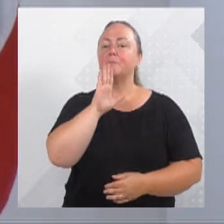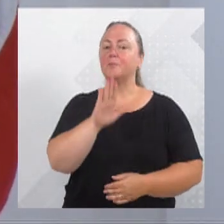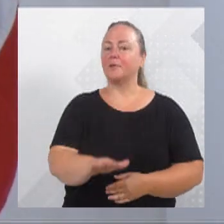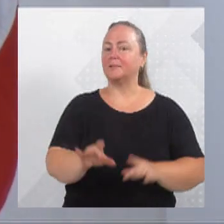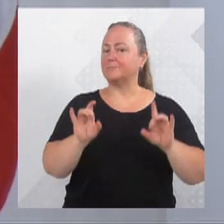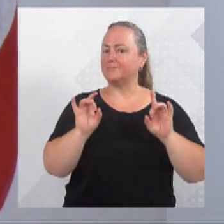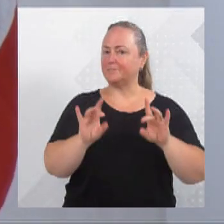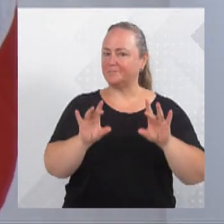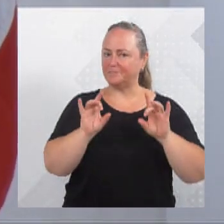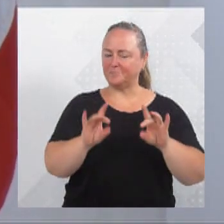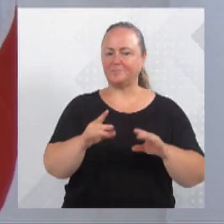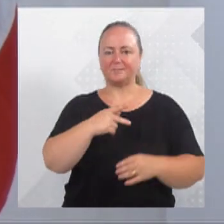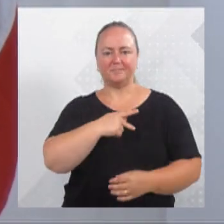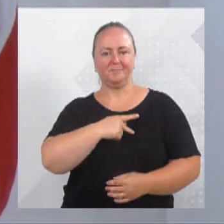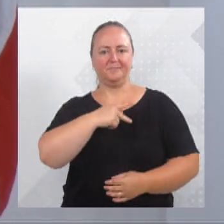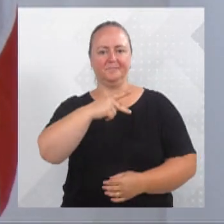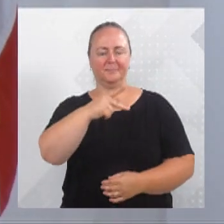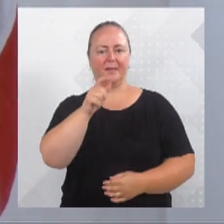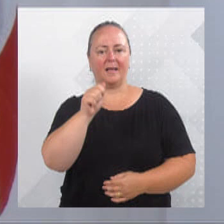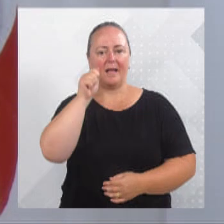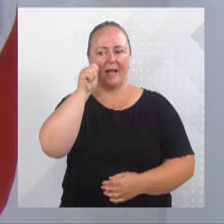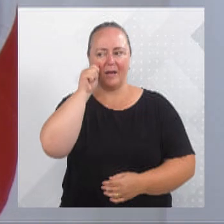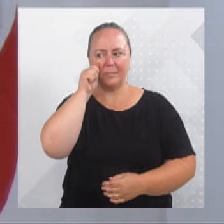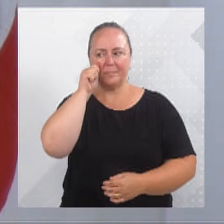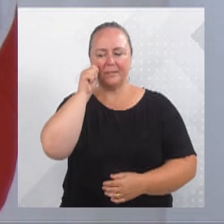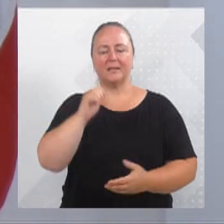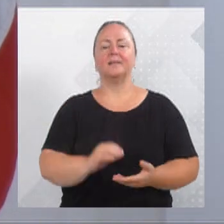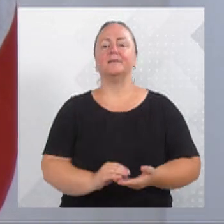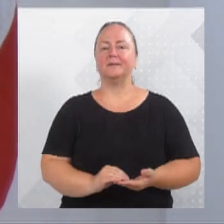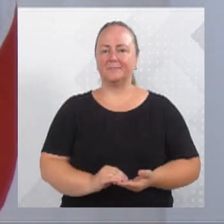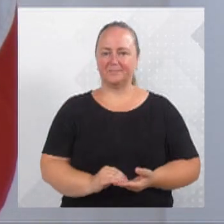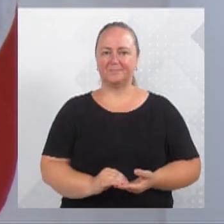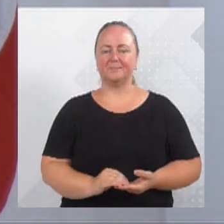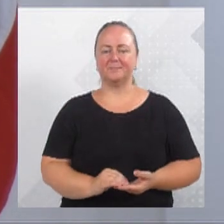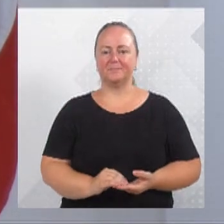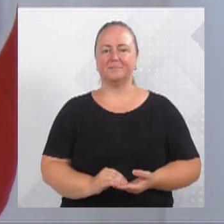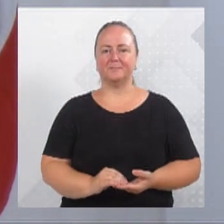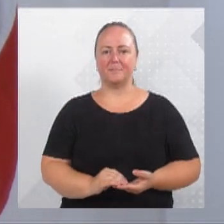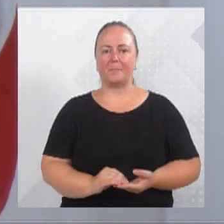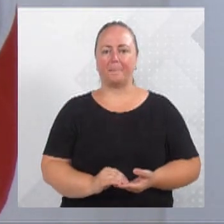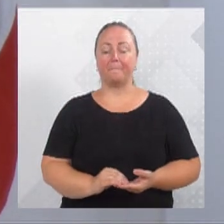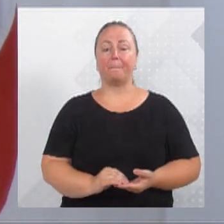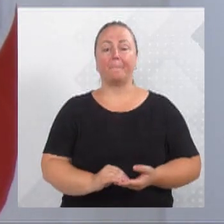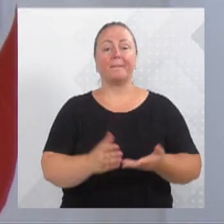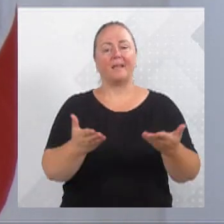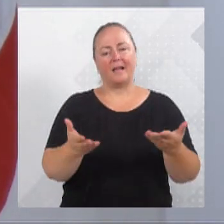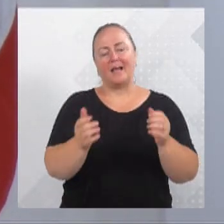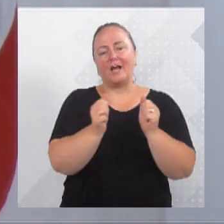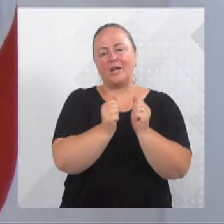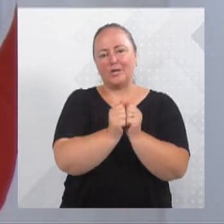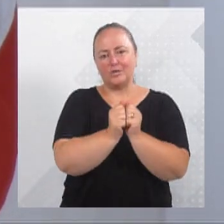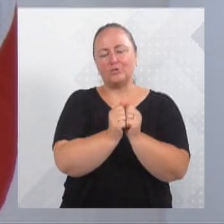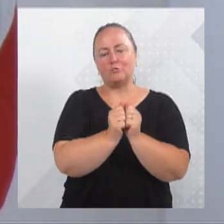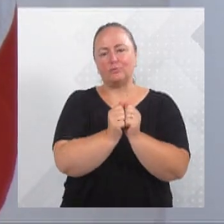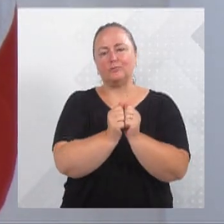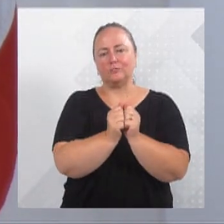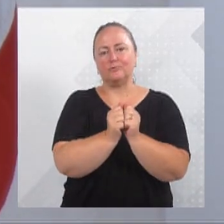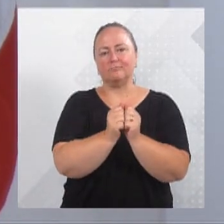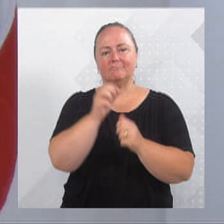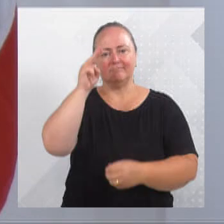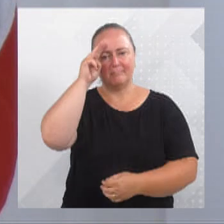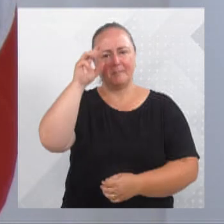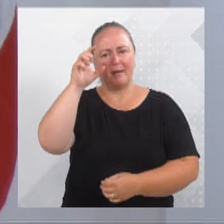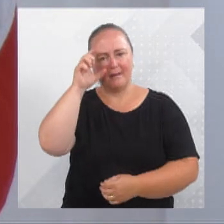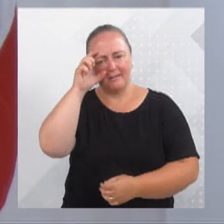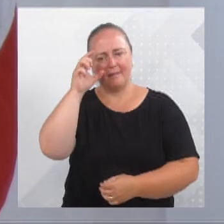aqui ao nosso presidente da Câmara de Vereadores, vereador Almir Vieira, junto com ele também no meu nome, da vice-prefeita Maria Regina,